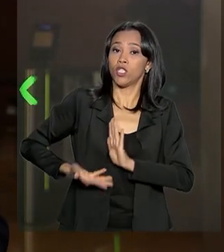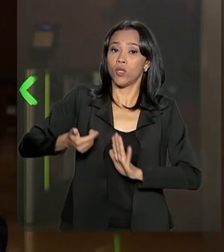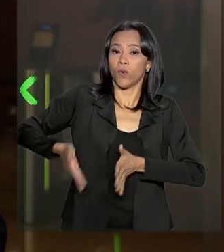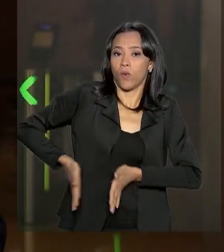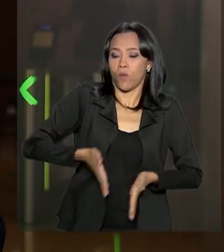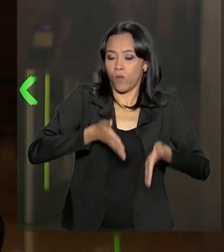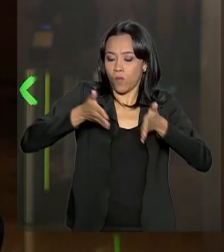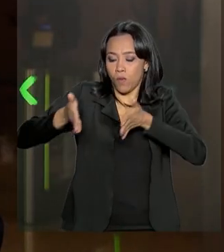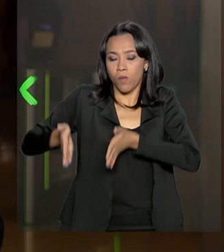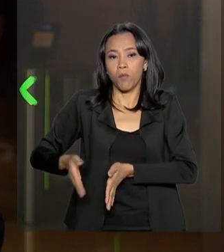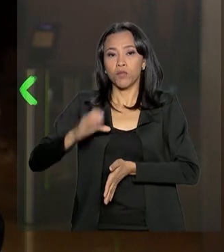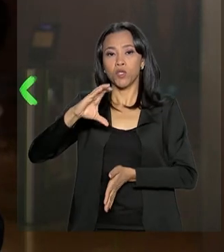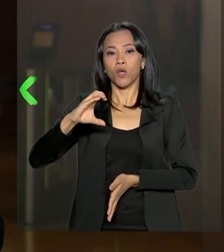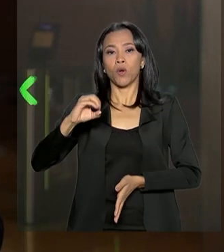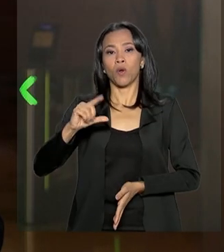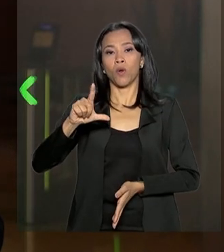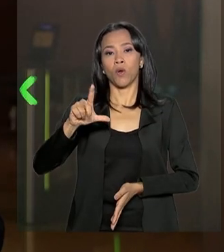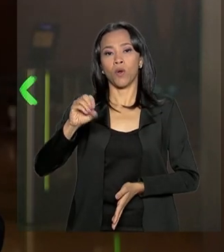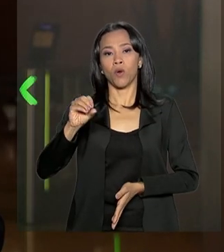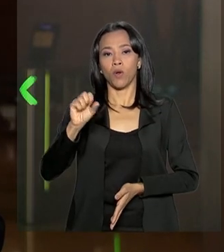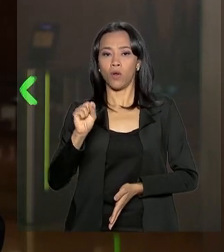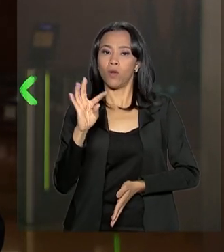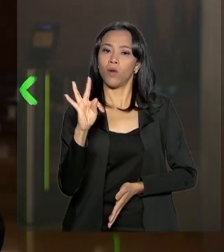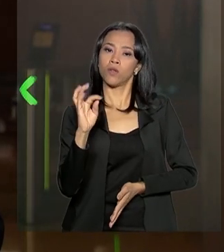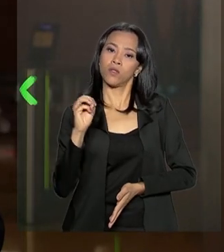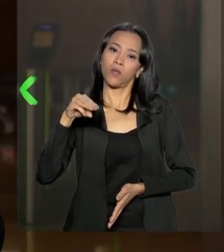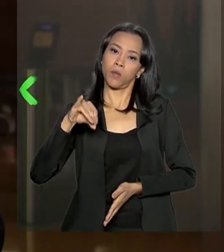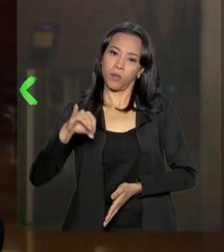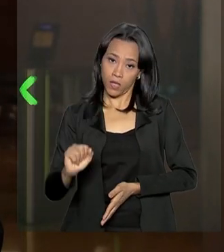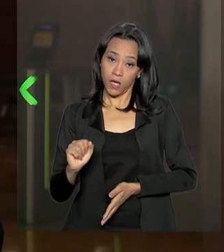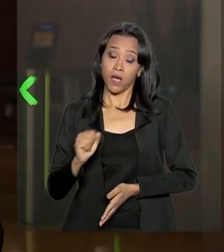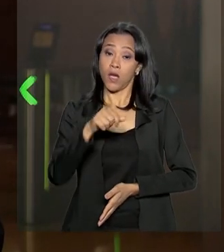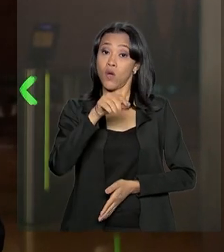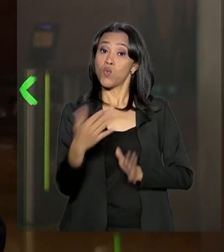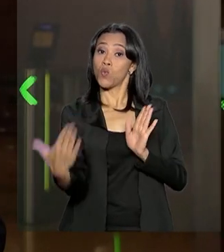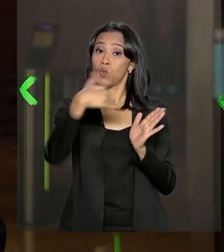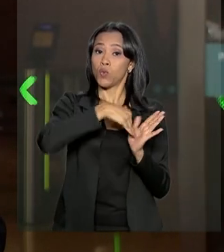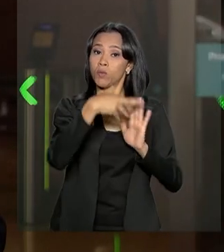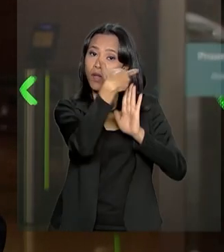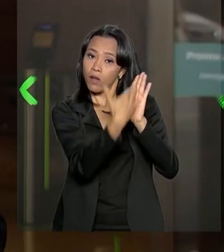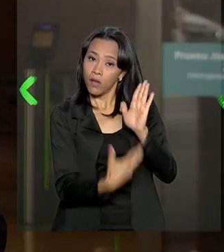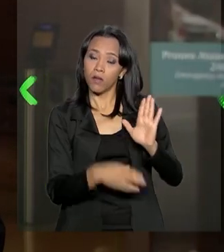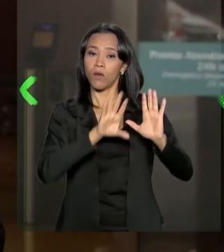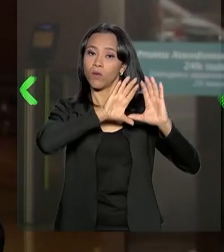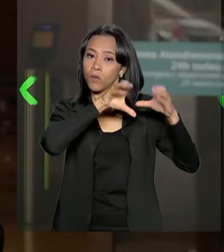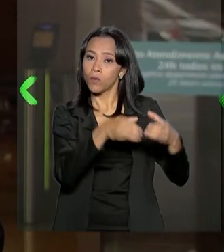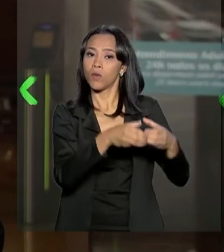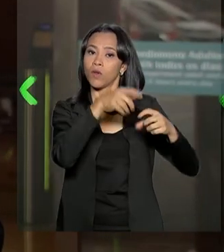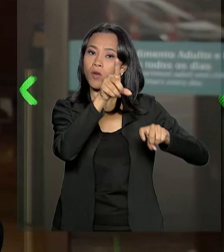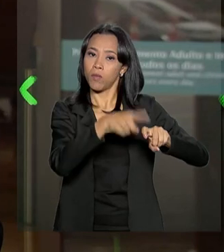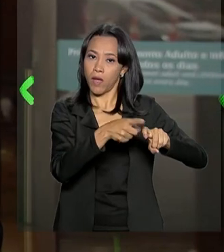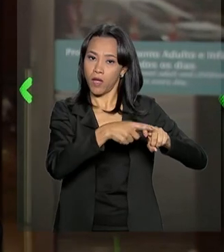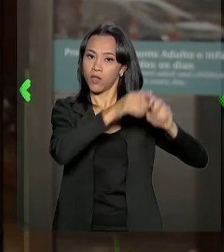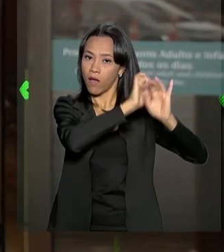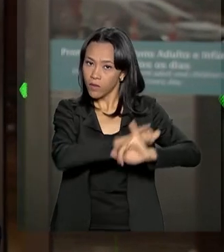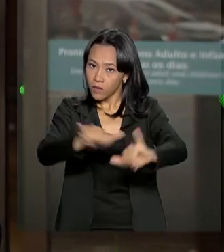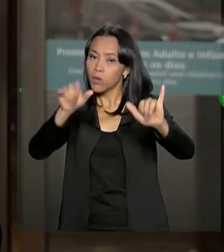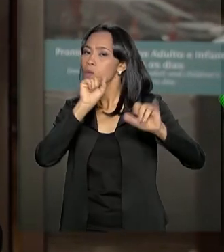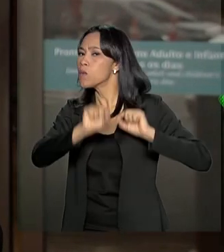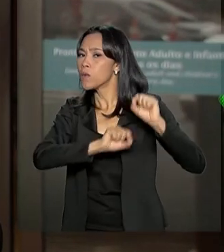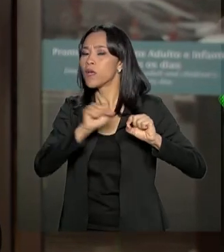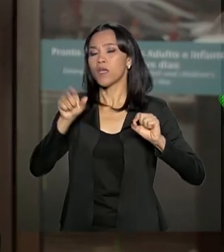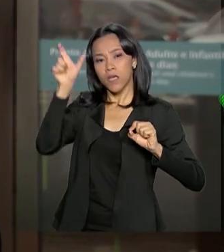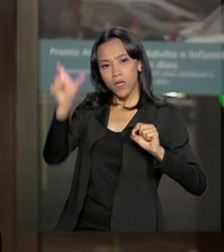O último boletim médico, divulgado pela equipe multidisciplinar que cuida do presidente, informa que ele mantém condição